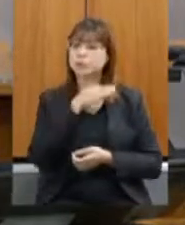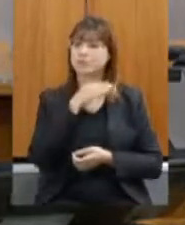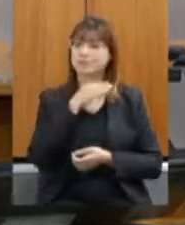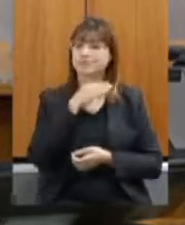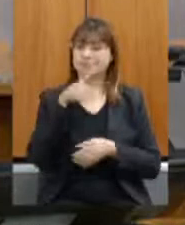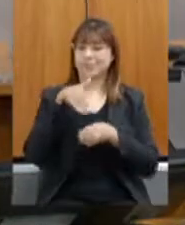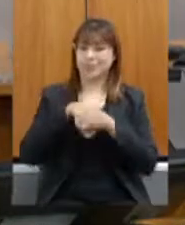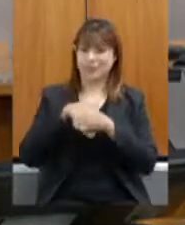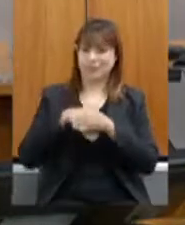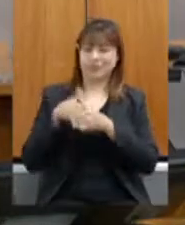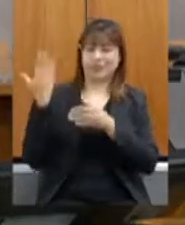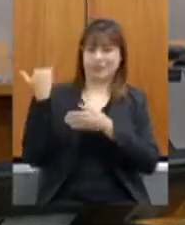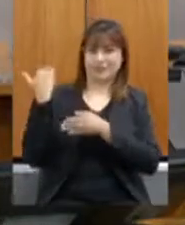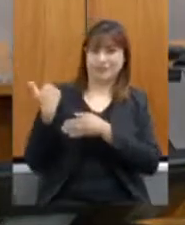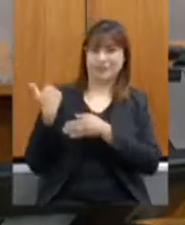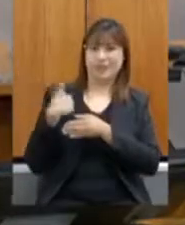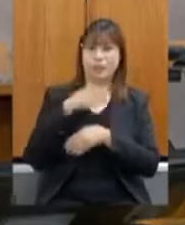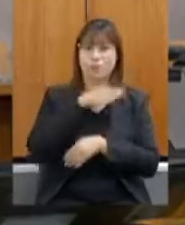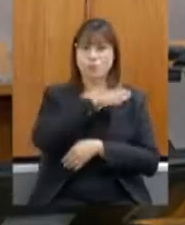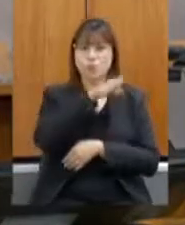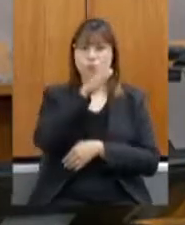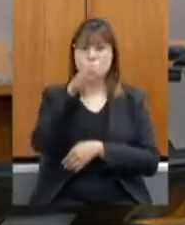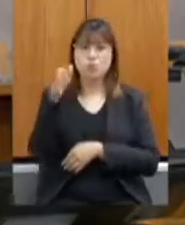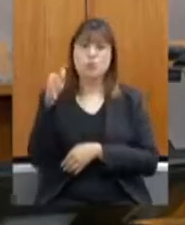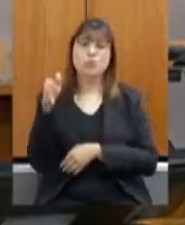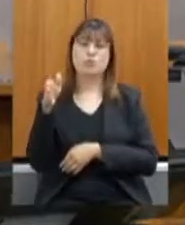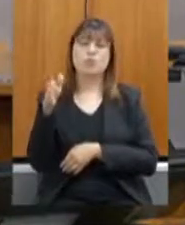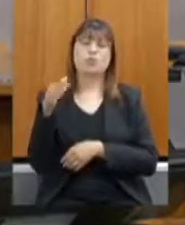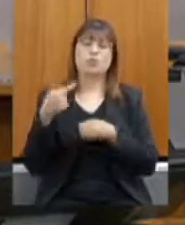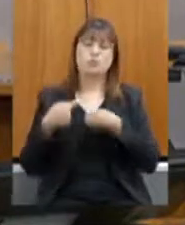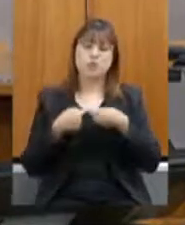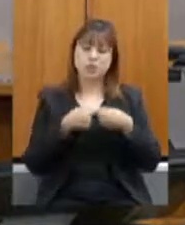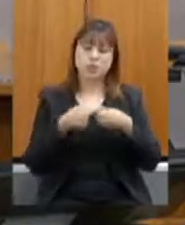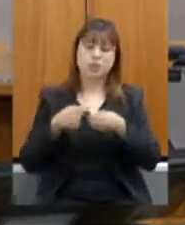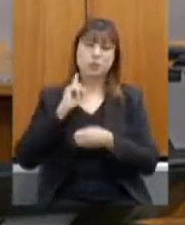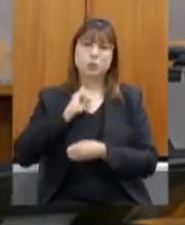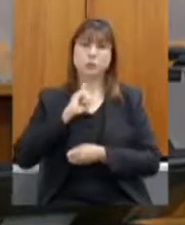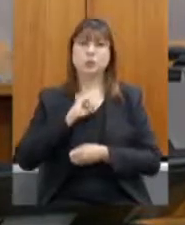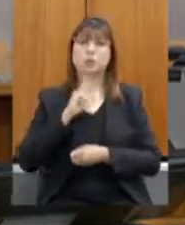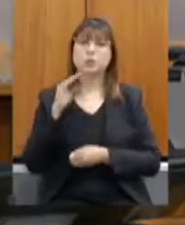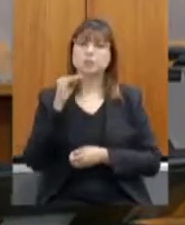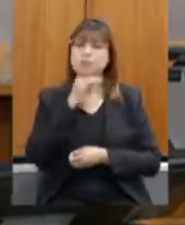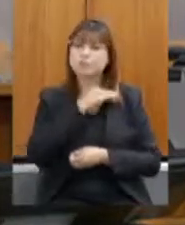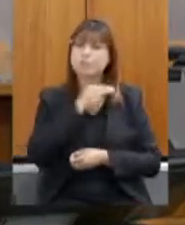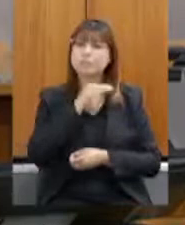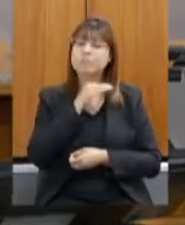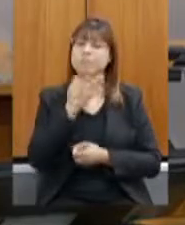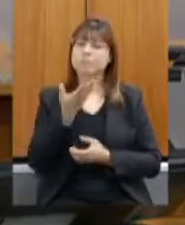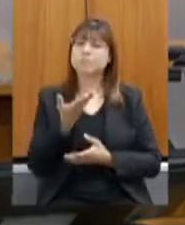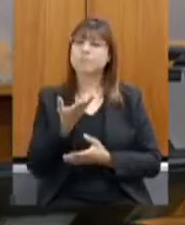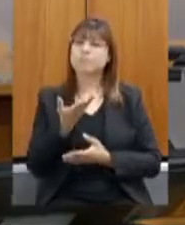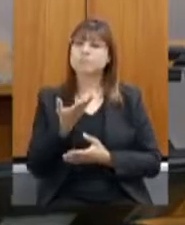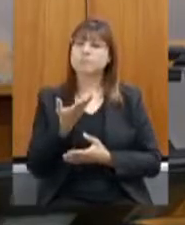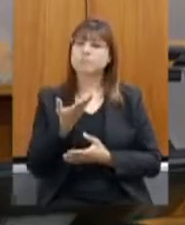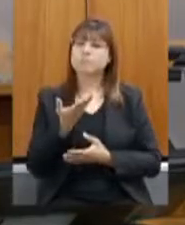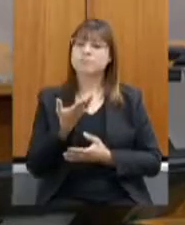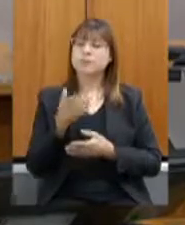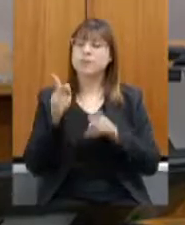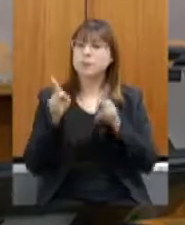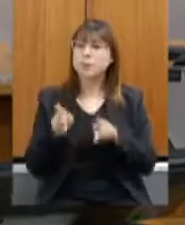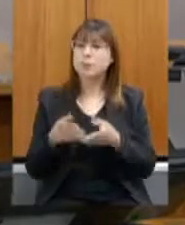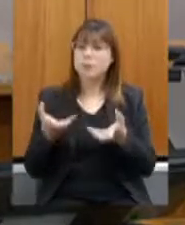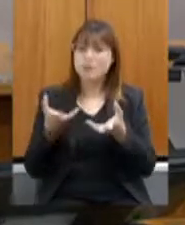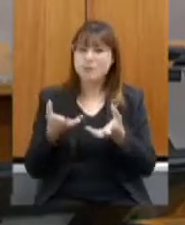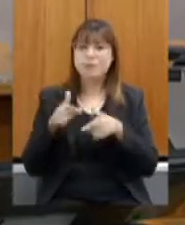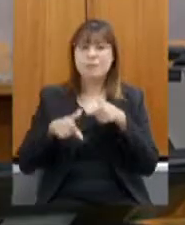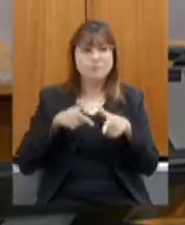eleições, rodei muito pelos municípios de Minas Gerais, a gente vê a vontade das pessoas de produzir, mas precisa